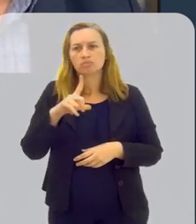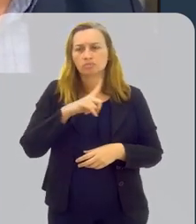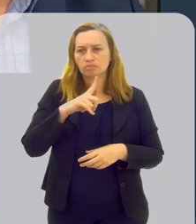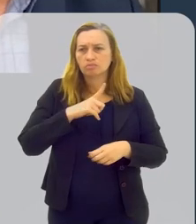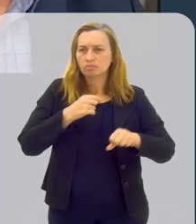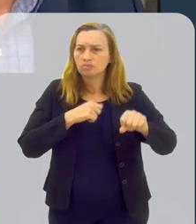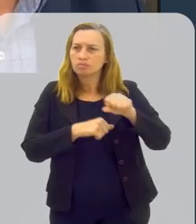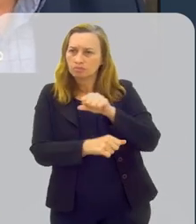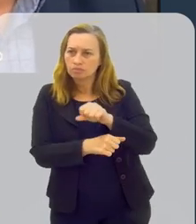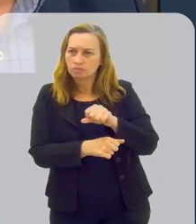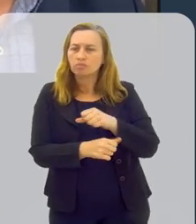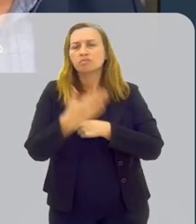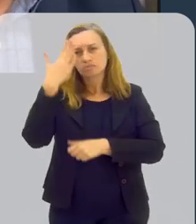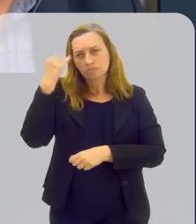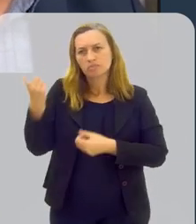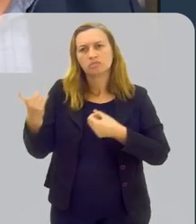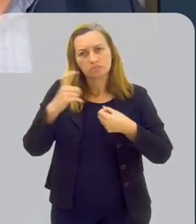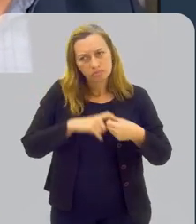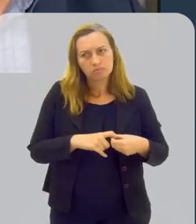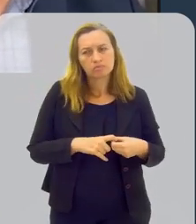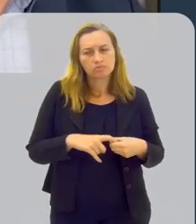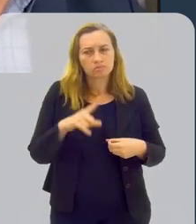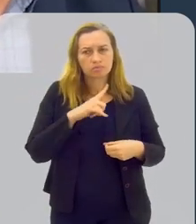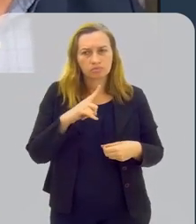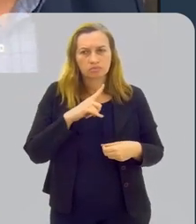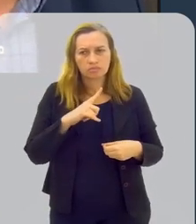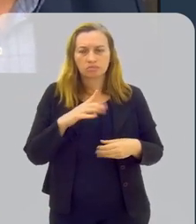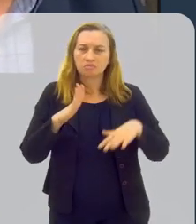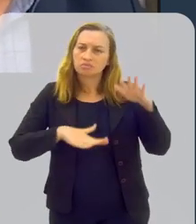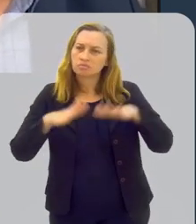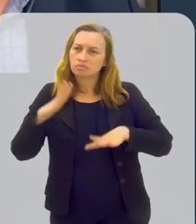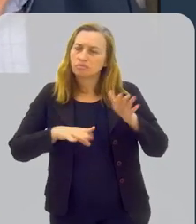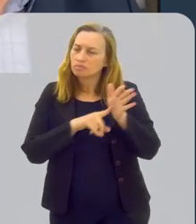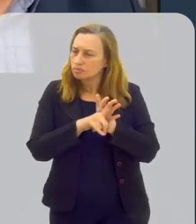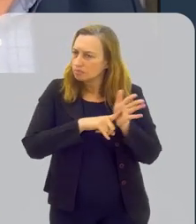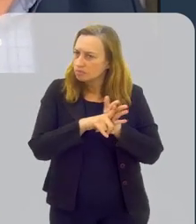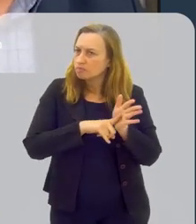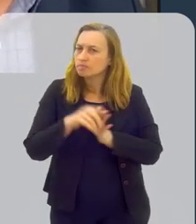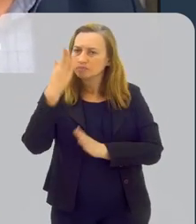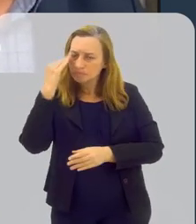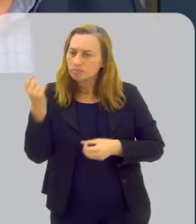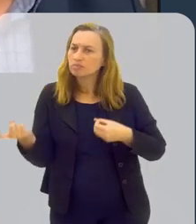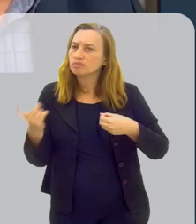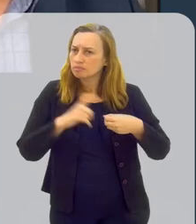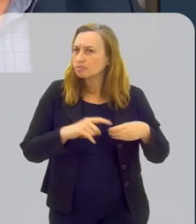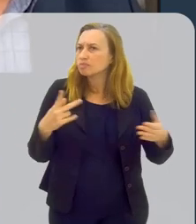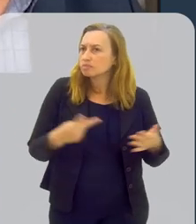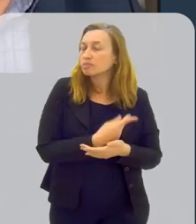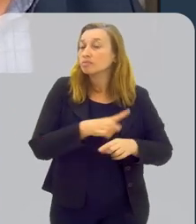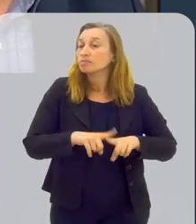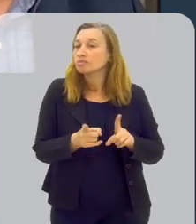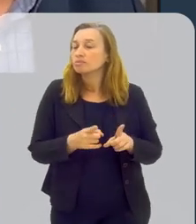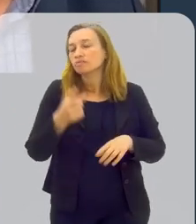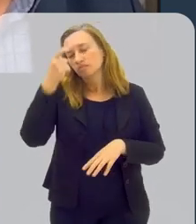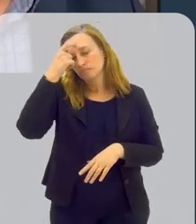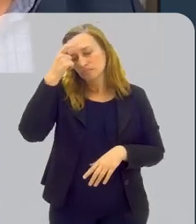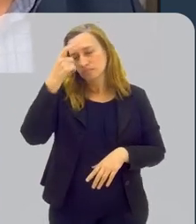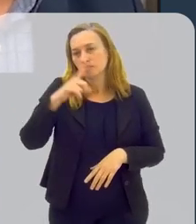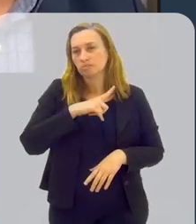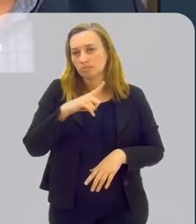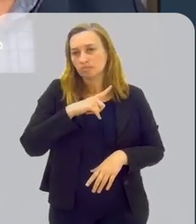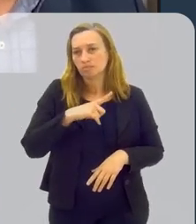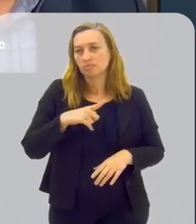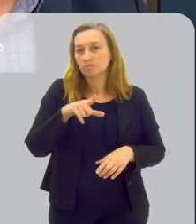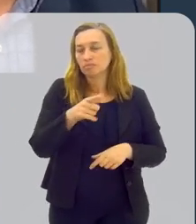interesse de investir, porque sabe do retorno, independente dessa pesquisa, ele sabe que esse retorno acontece, mas ele tem essa